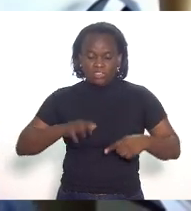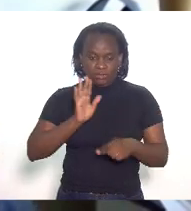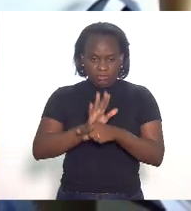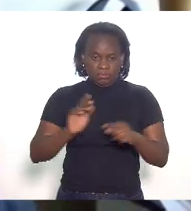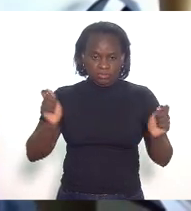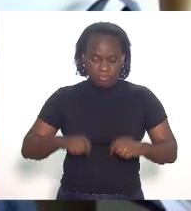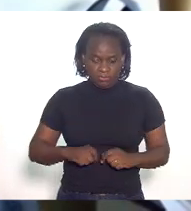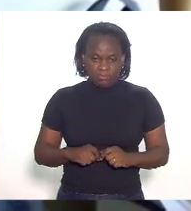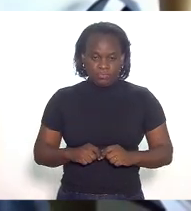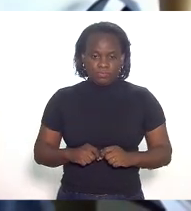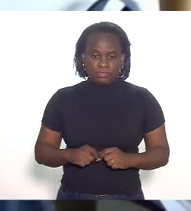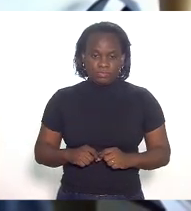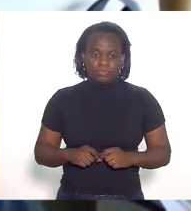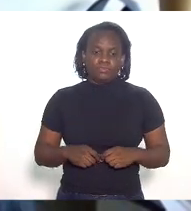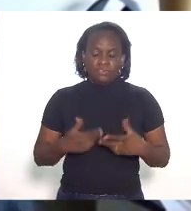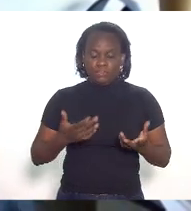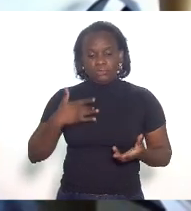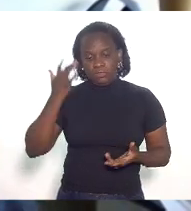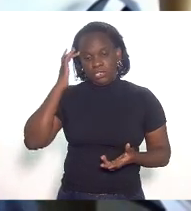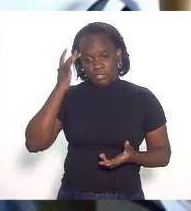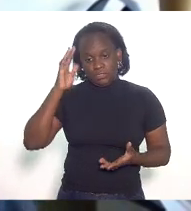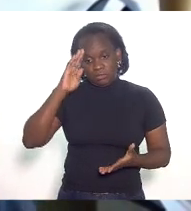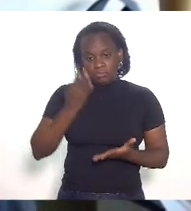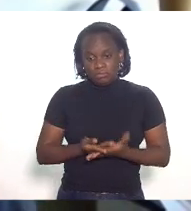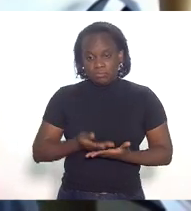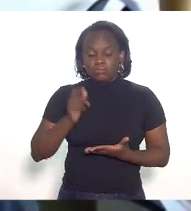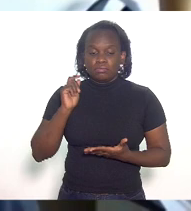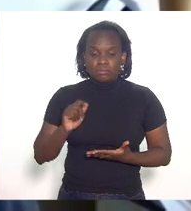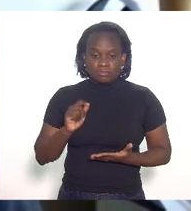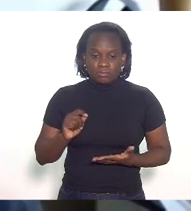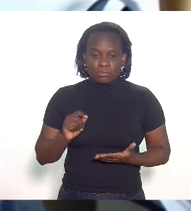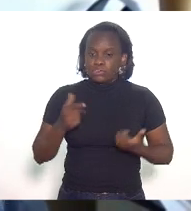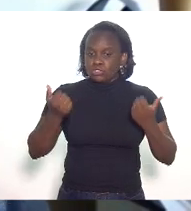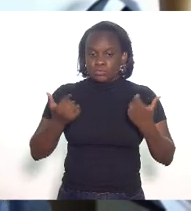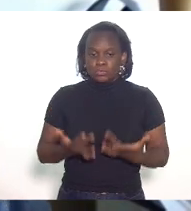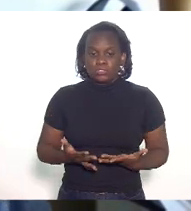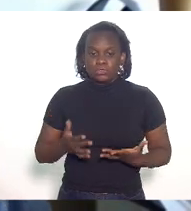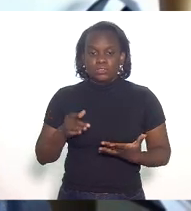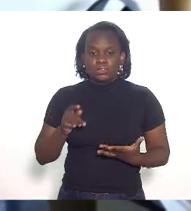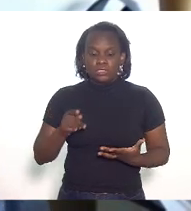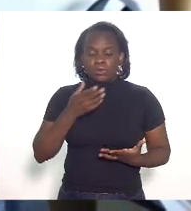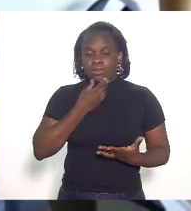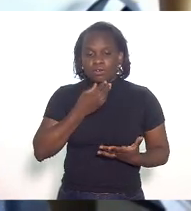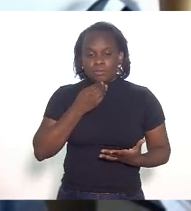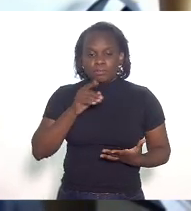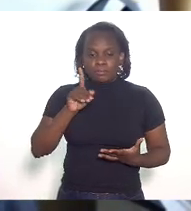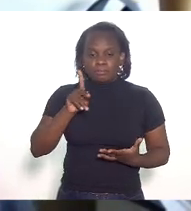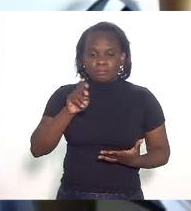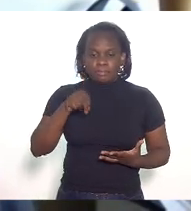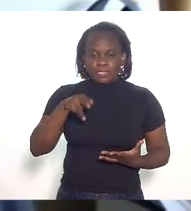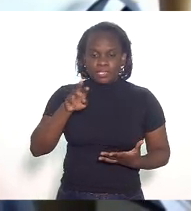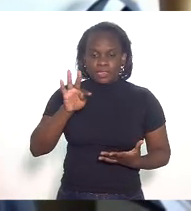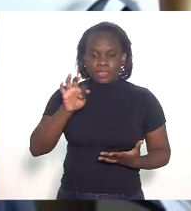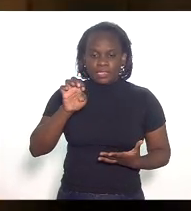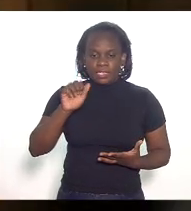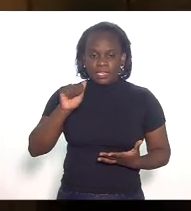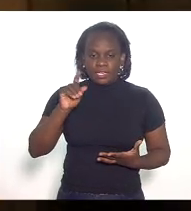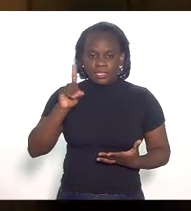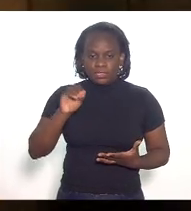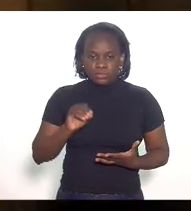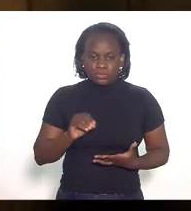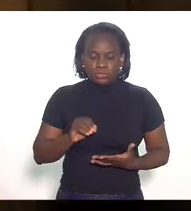até acredito que como falou aqui o doutor Penteado por